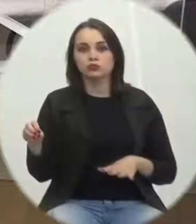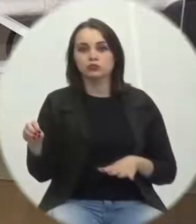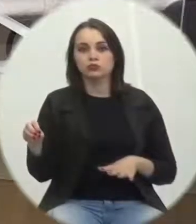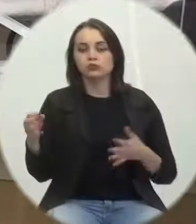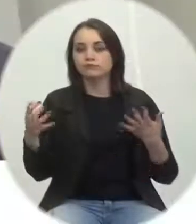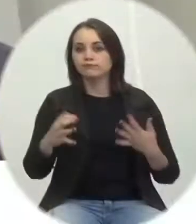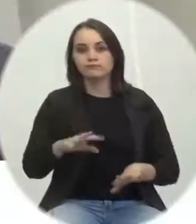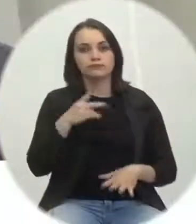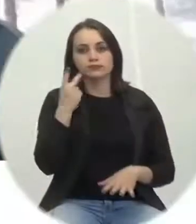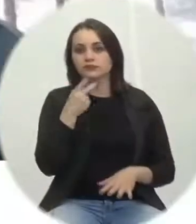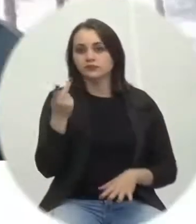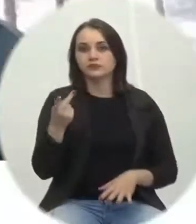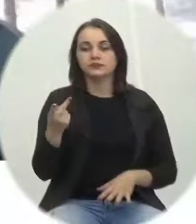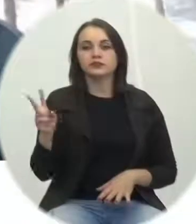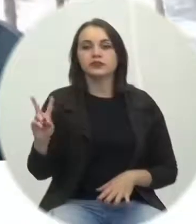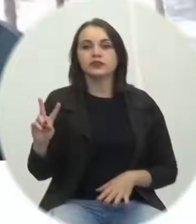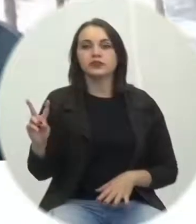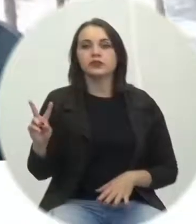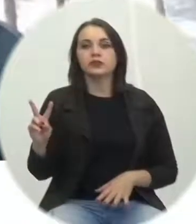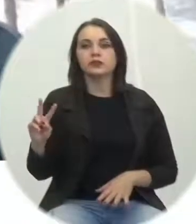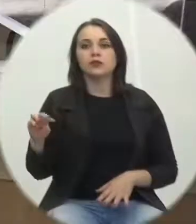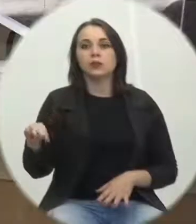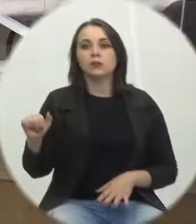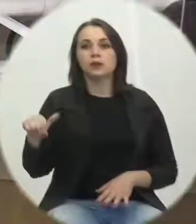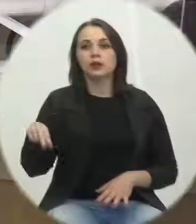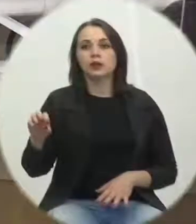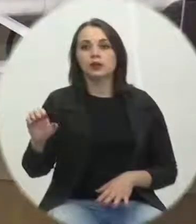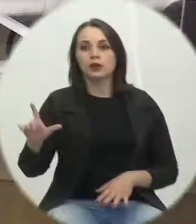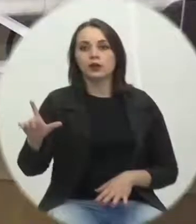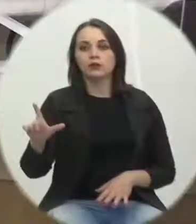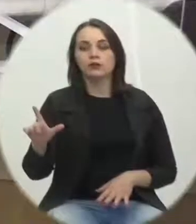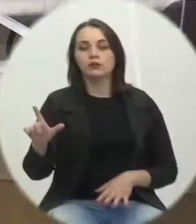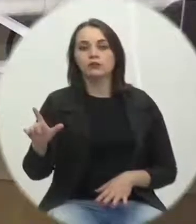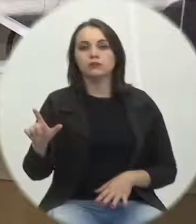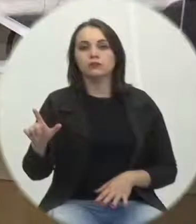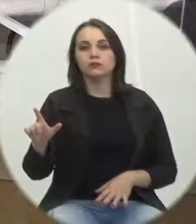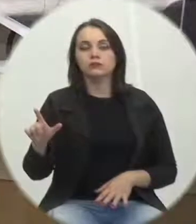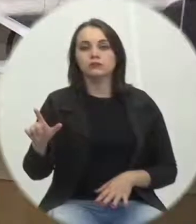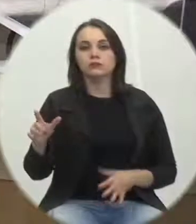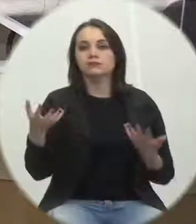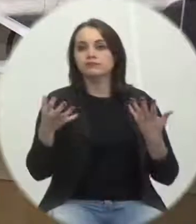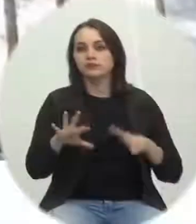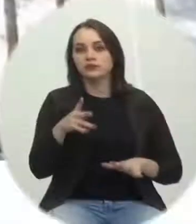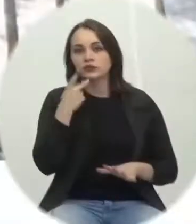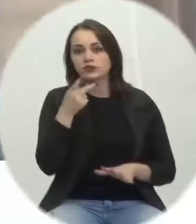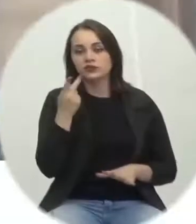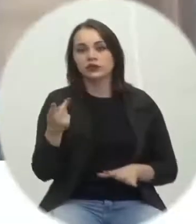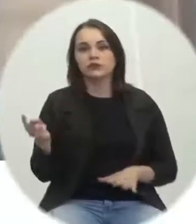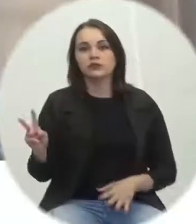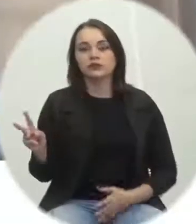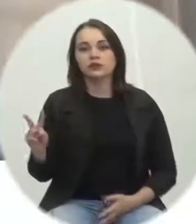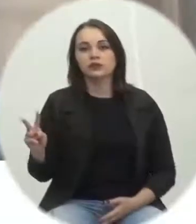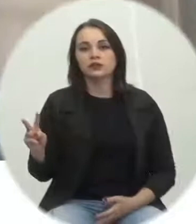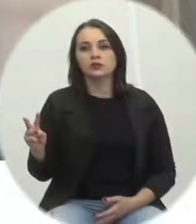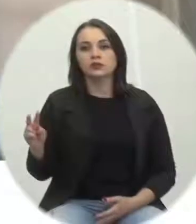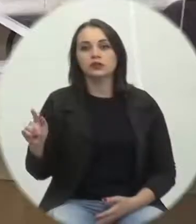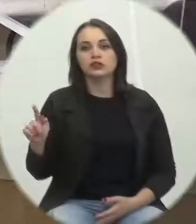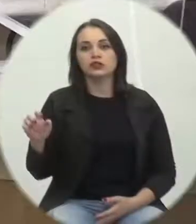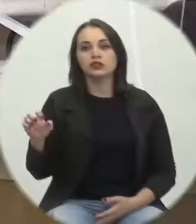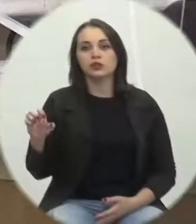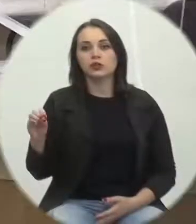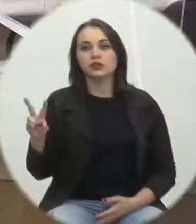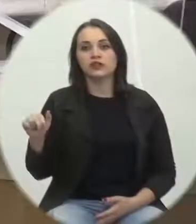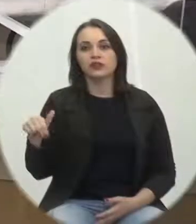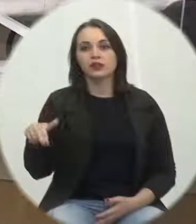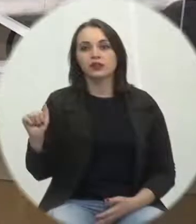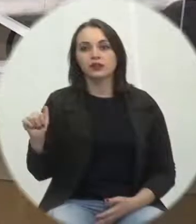Declino, presidente. Declina. a palavra, vereador Manoel Hosseinck. Declino. Declina. a palavra, vereadora Giovanna Mondardo.